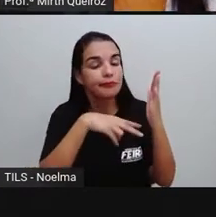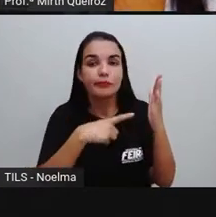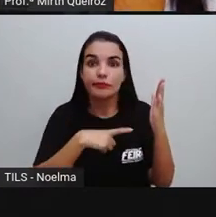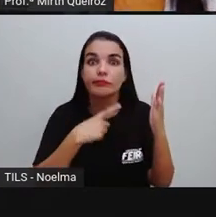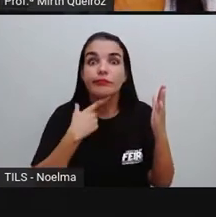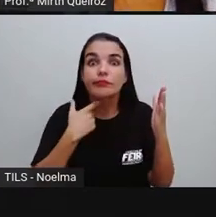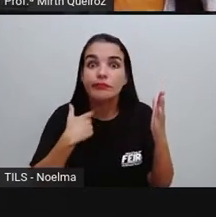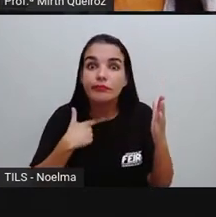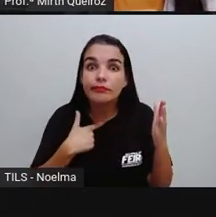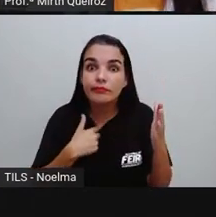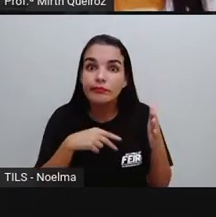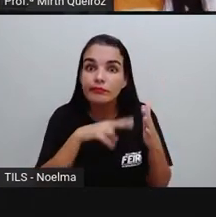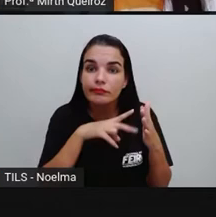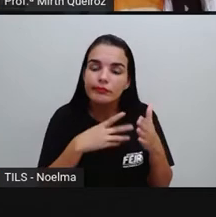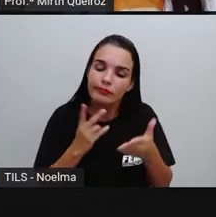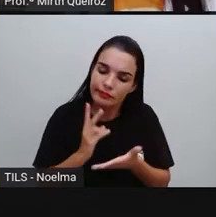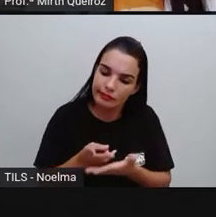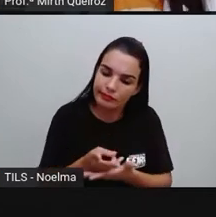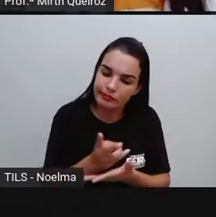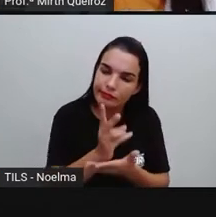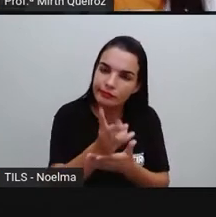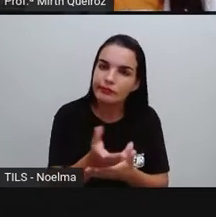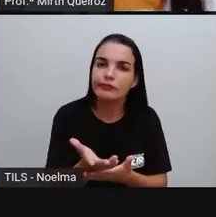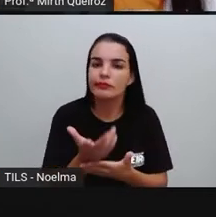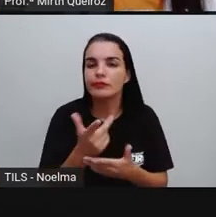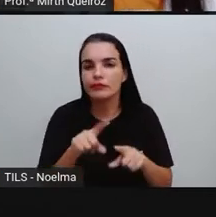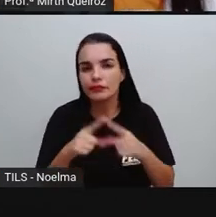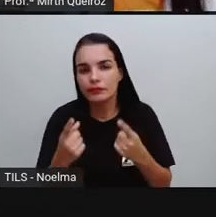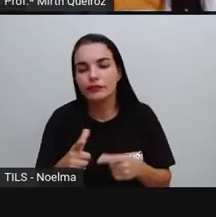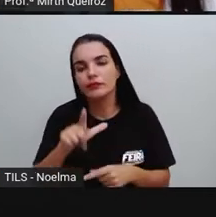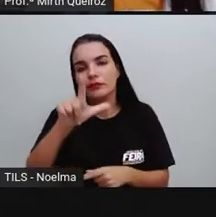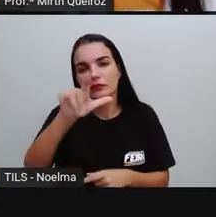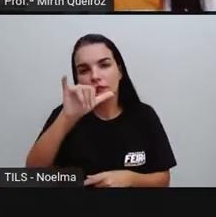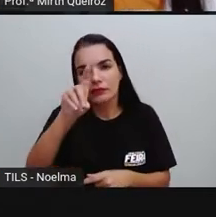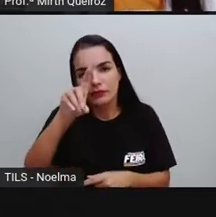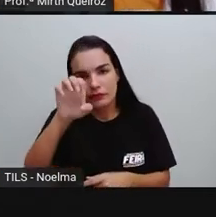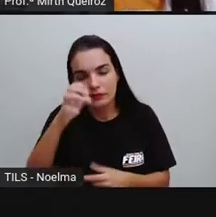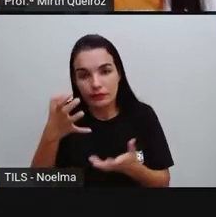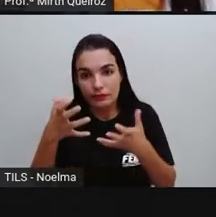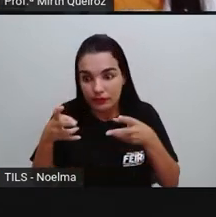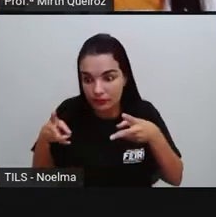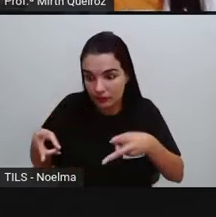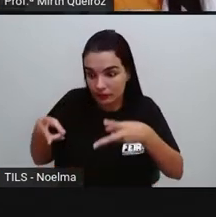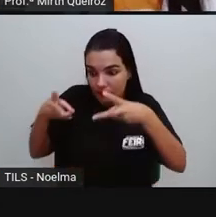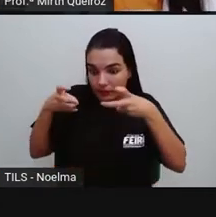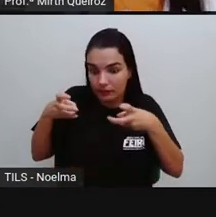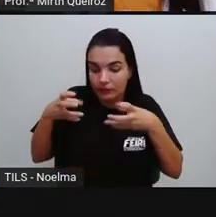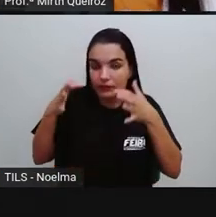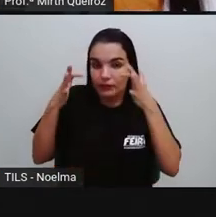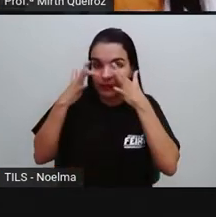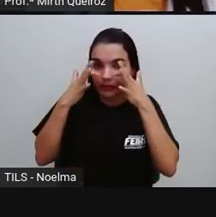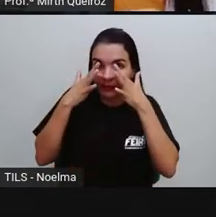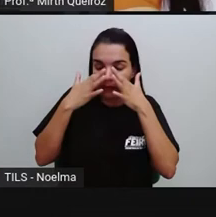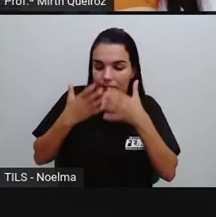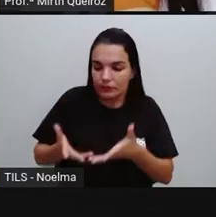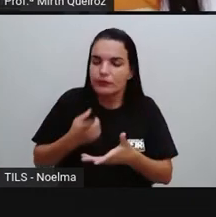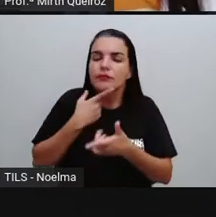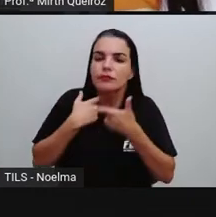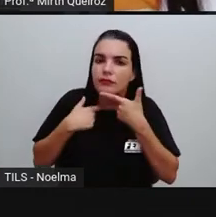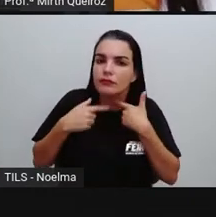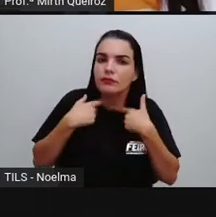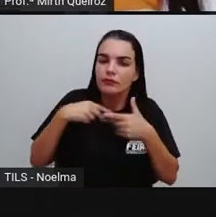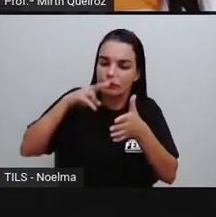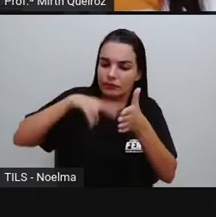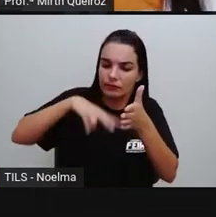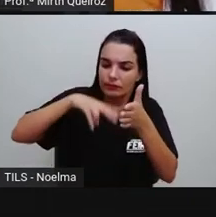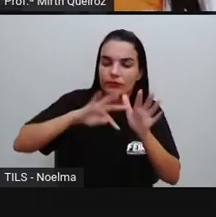interesse em saber mais sobre isso. E o lead serve para isso, para poder prender a atenção dele e fazer com que ele se interesse em ler toda a